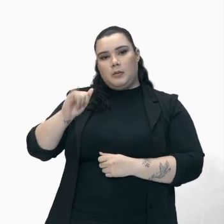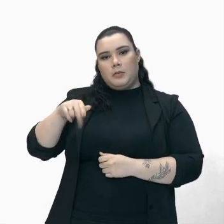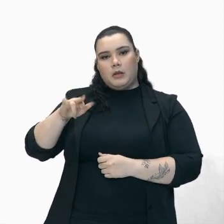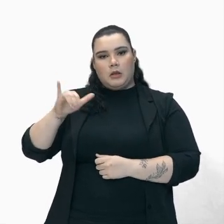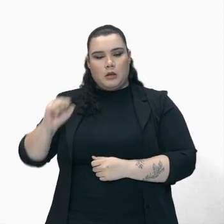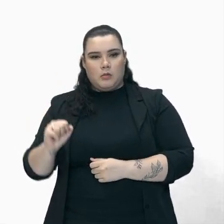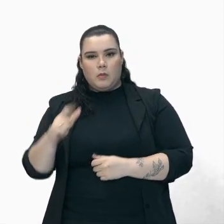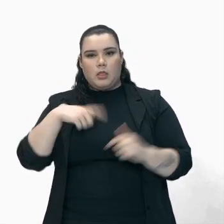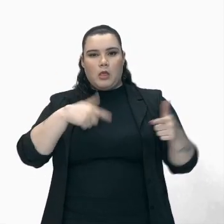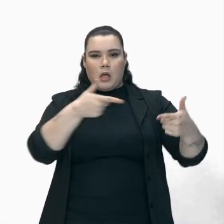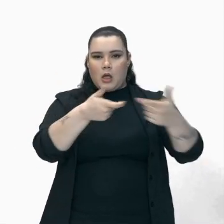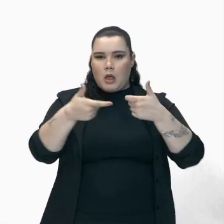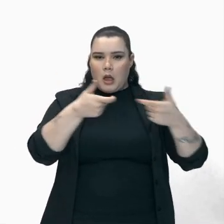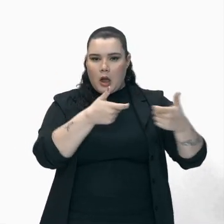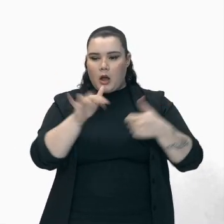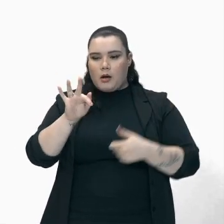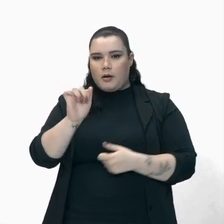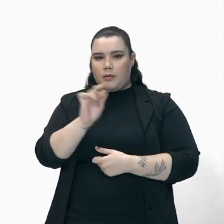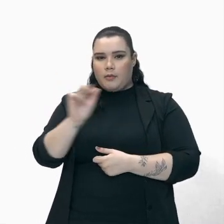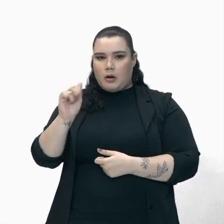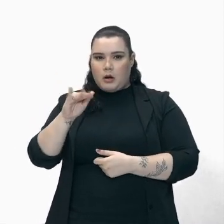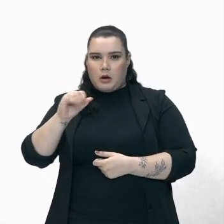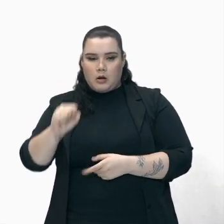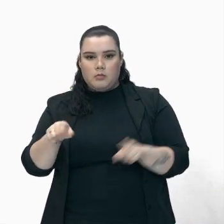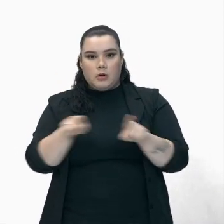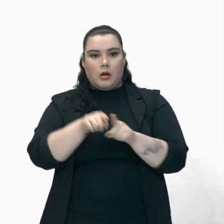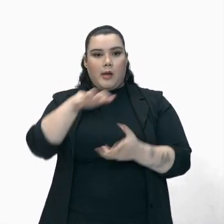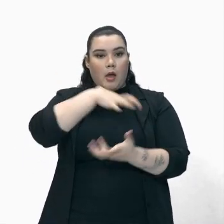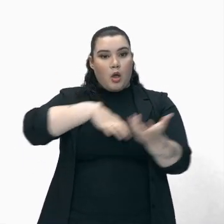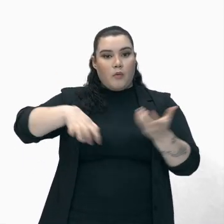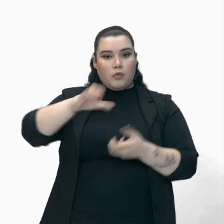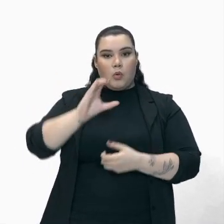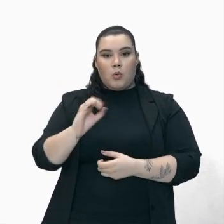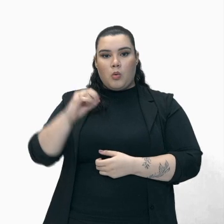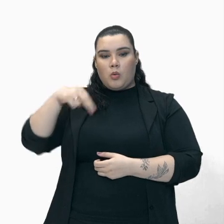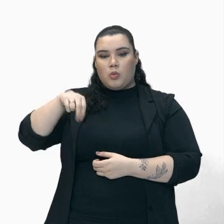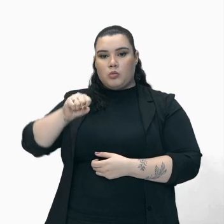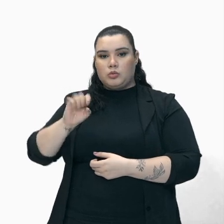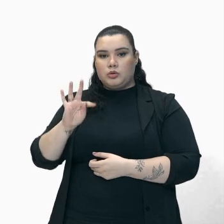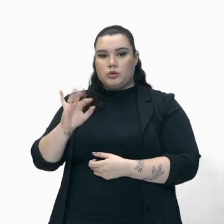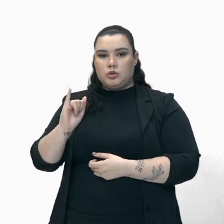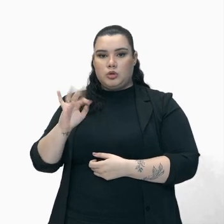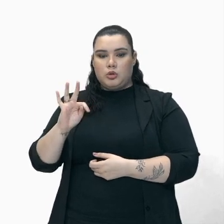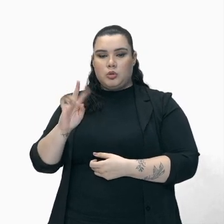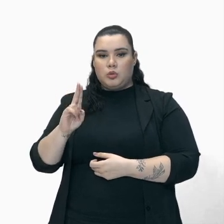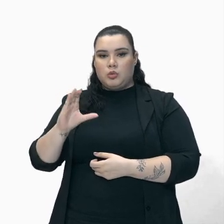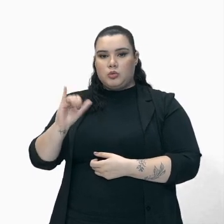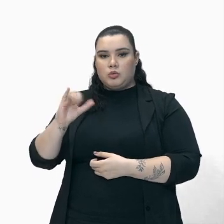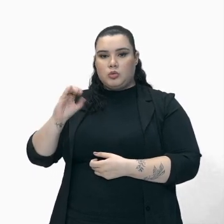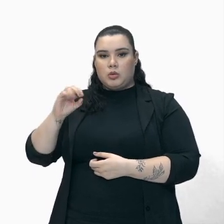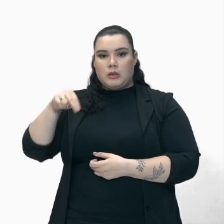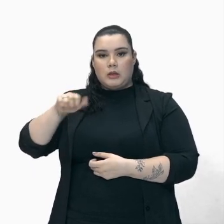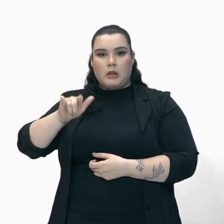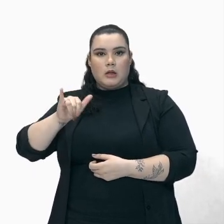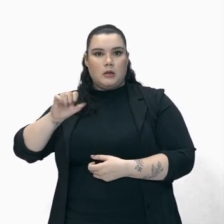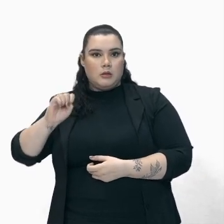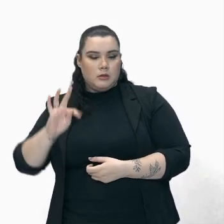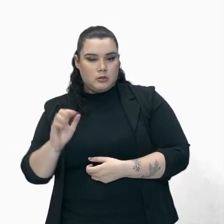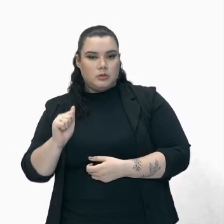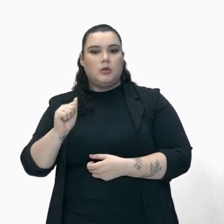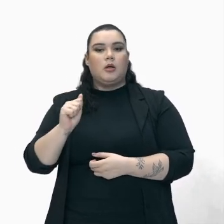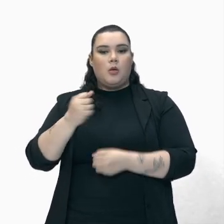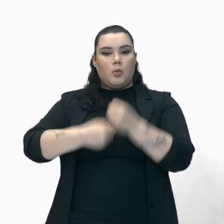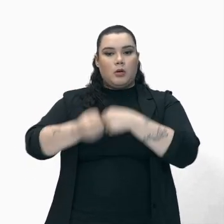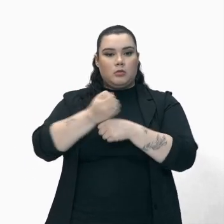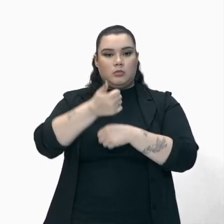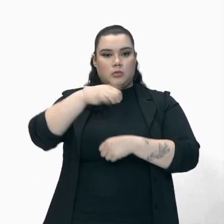dos farrapos Para os gaúchos Da revolução Constitucionalista De 32 Para os paulistas A bandeira